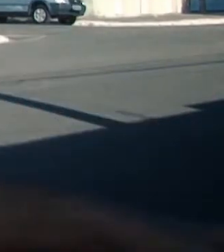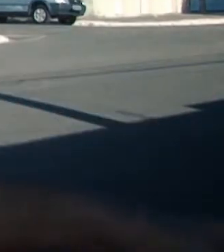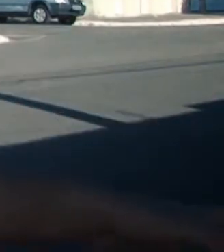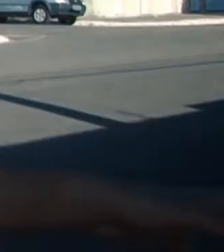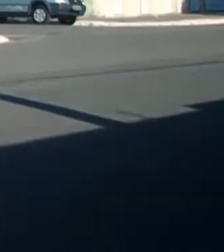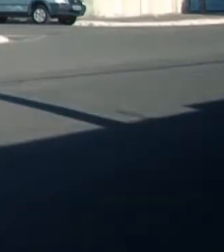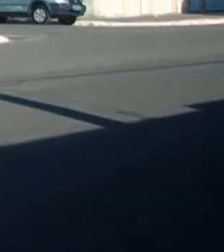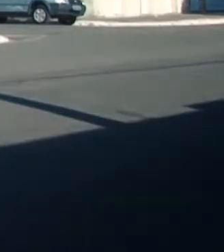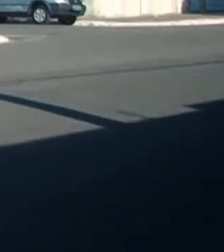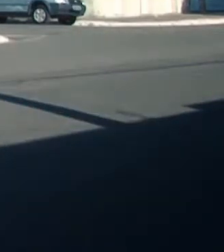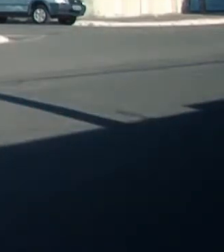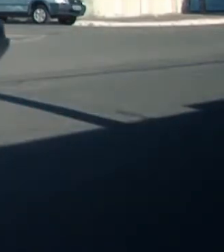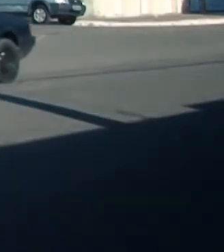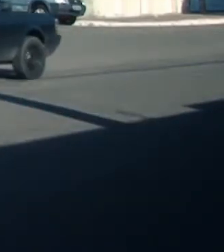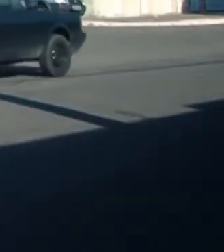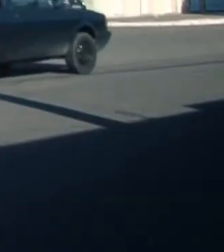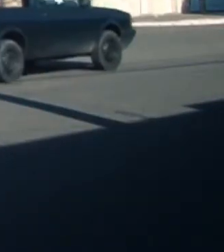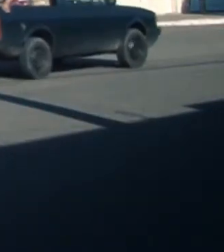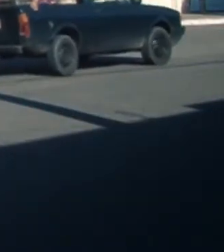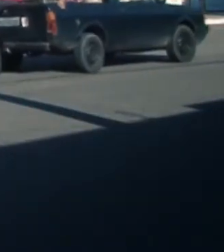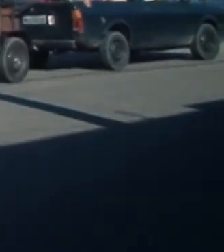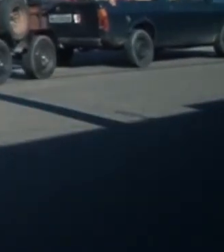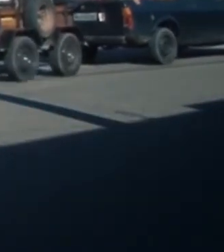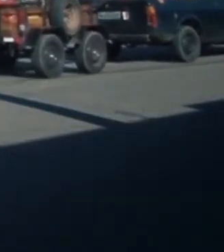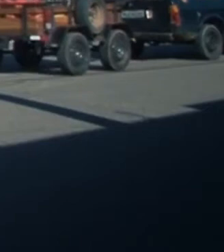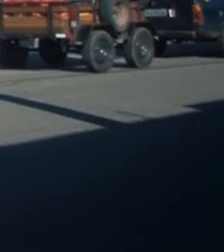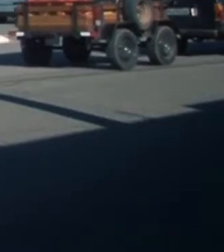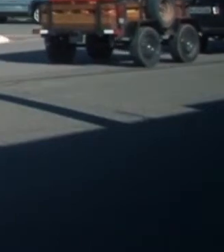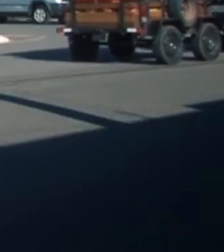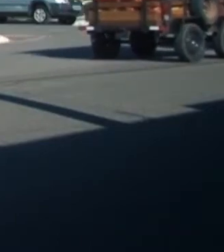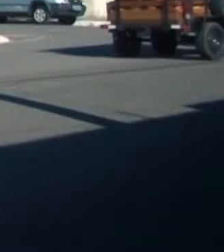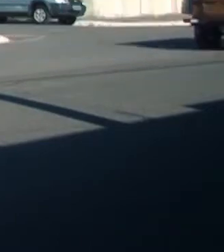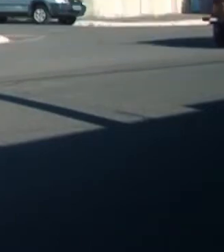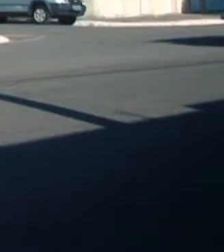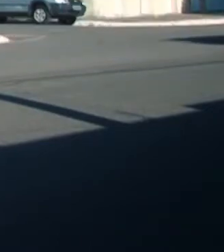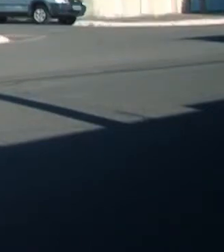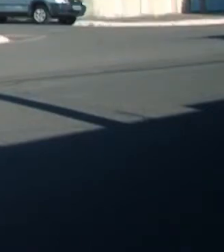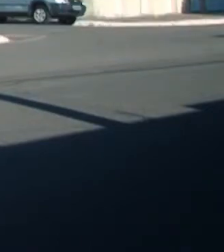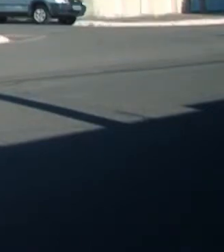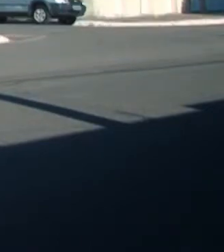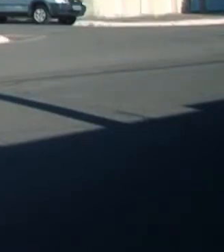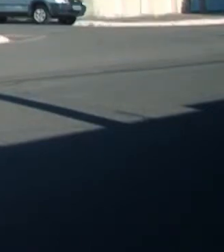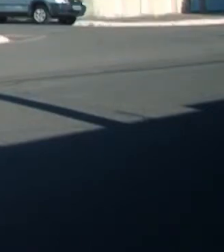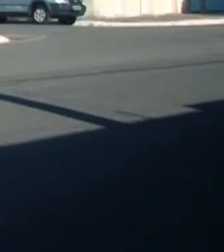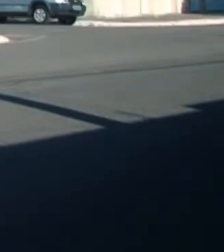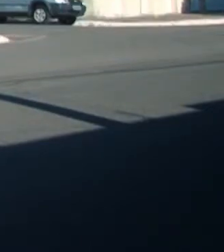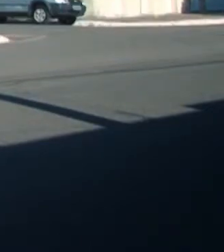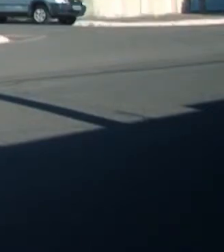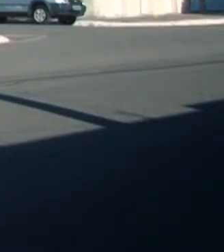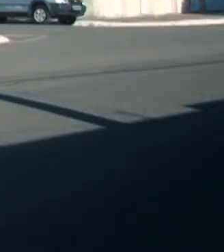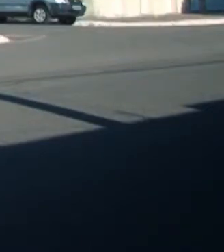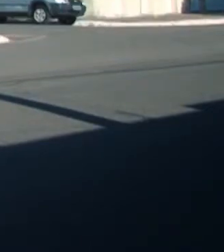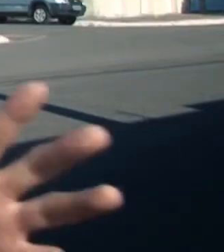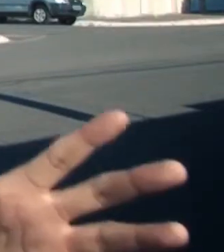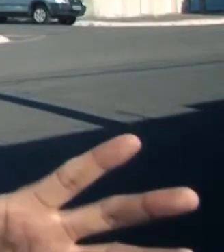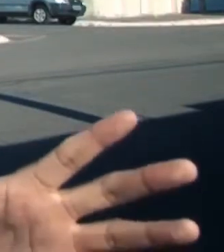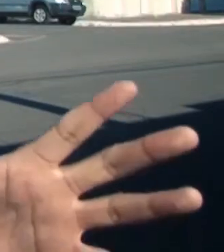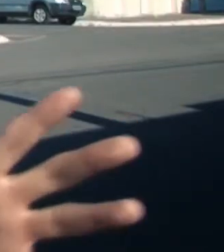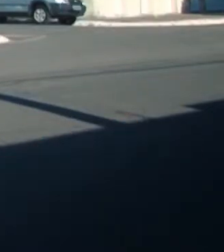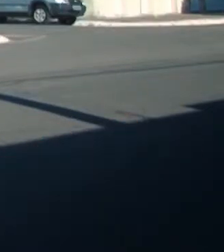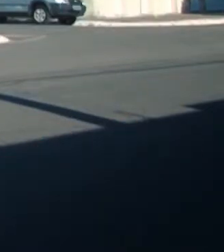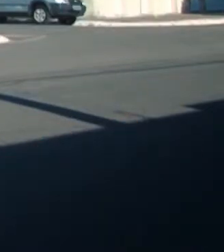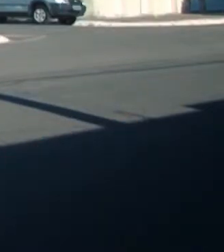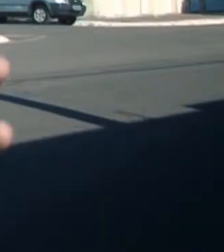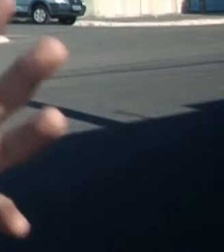lugar bem escuro. Quando chegou próximo do anoitecer, eles começaram a bater o sino, numa sexta-feira da paixão. Todo mundo